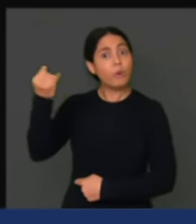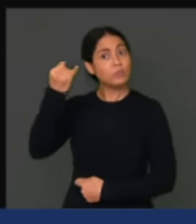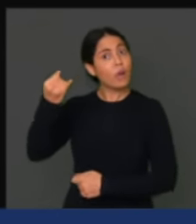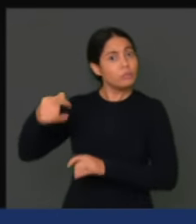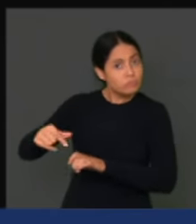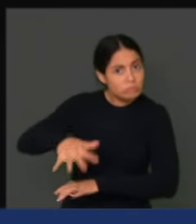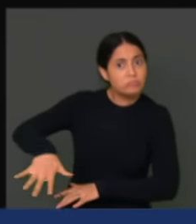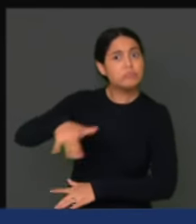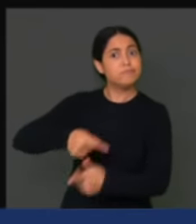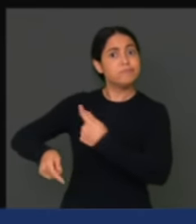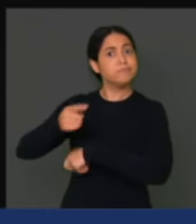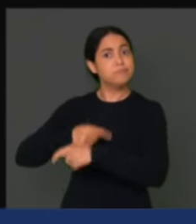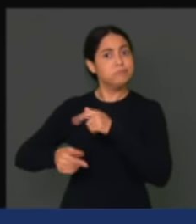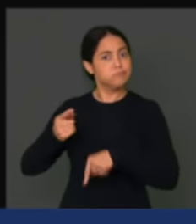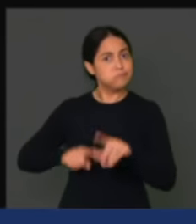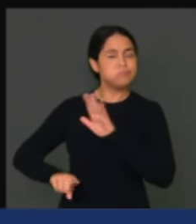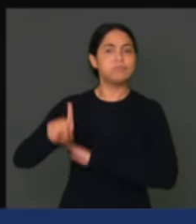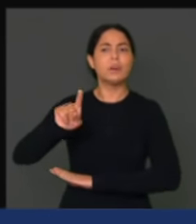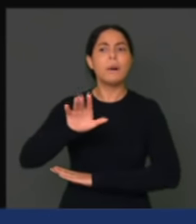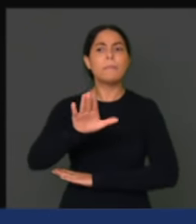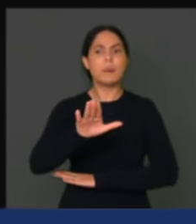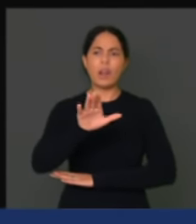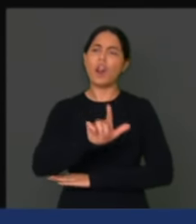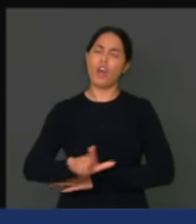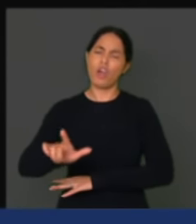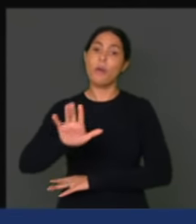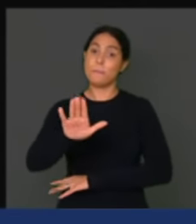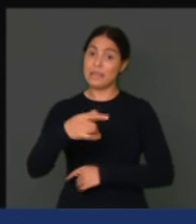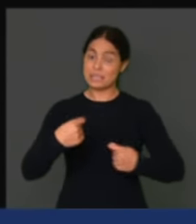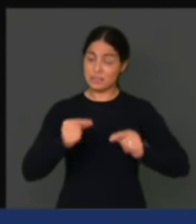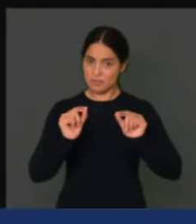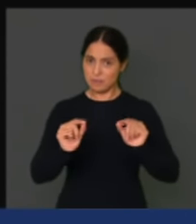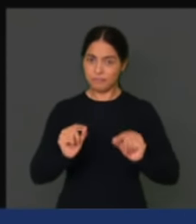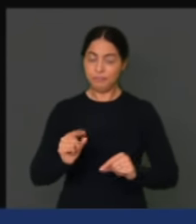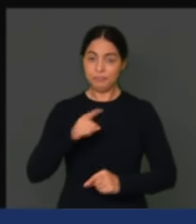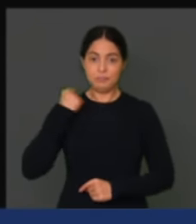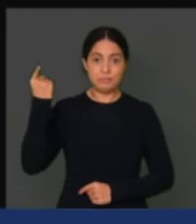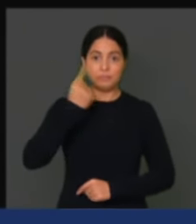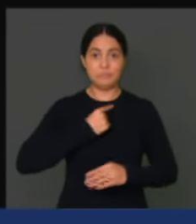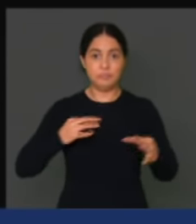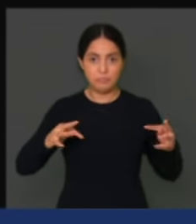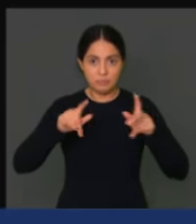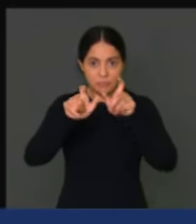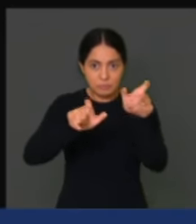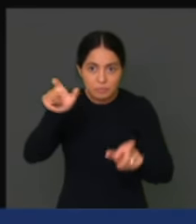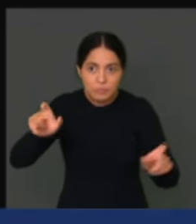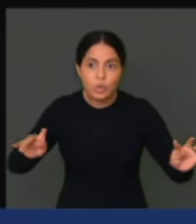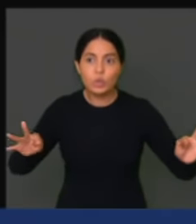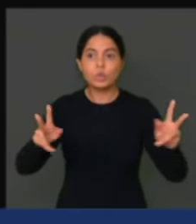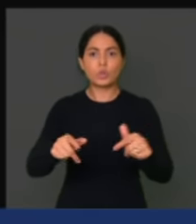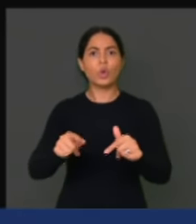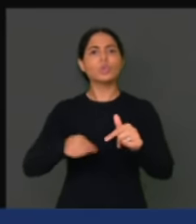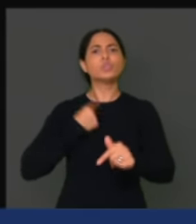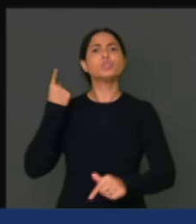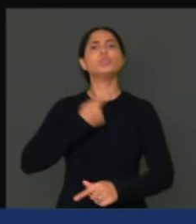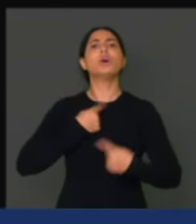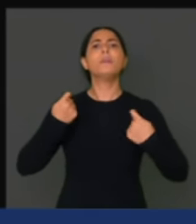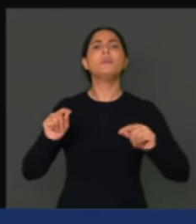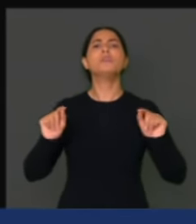absolutamente necessário que nós enalteçamos cada vez mais,